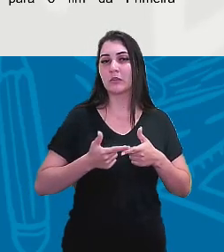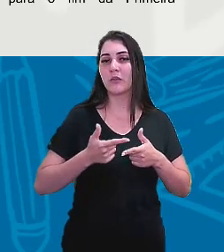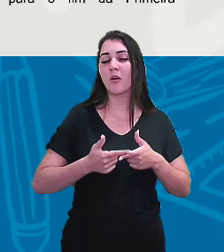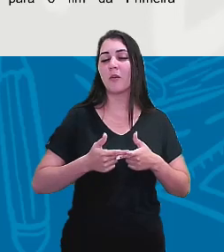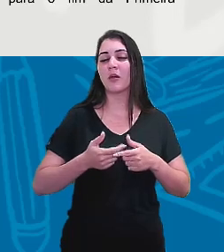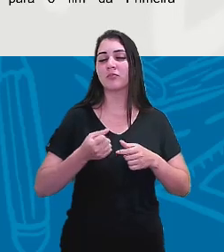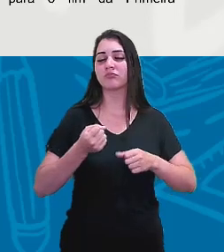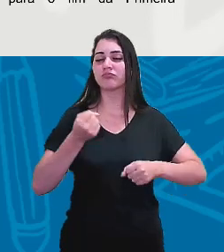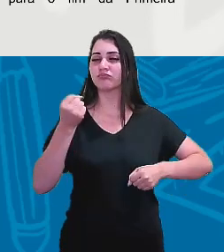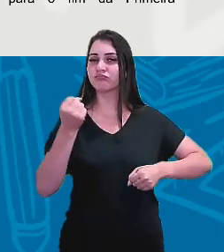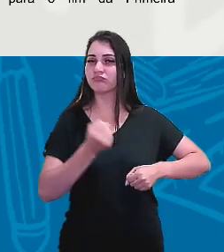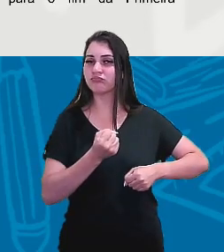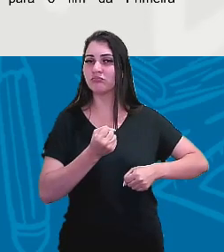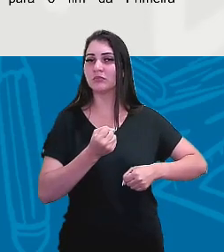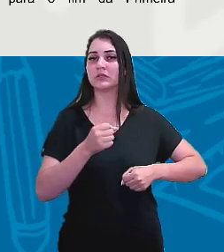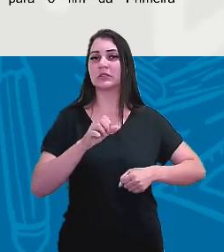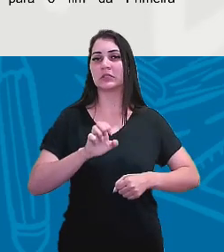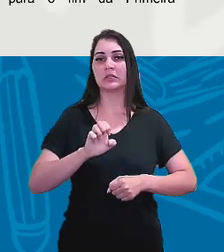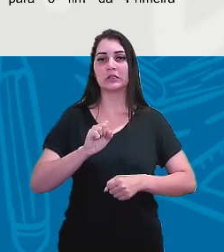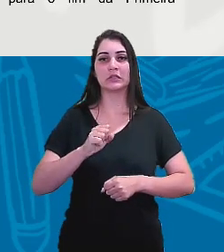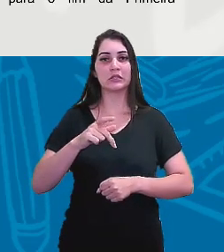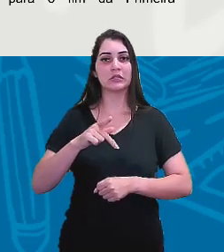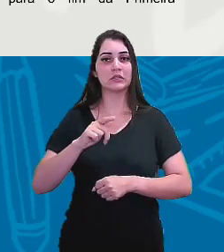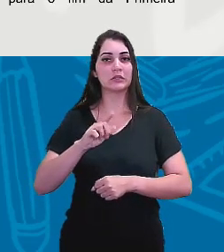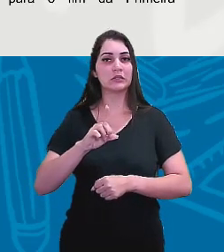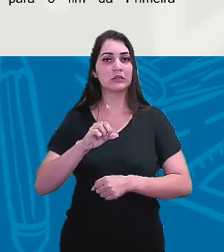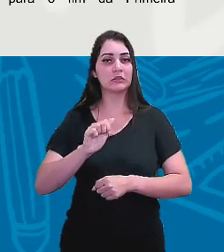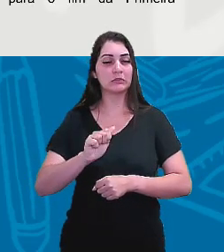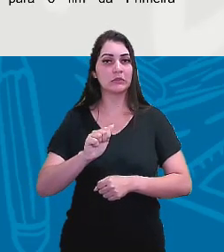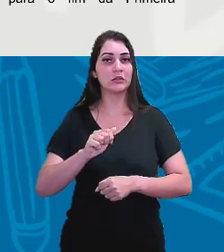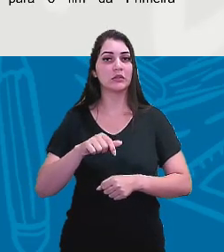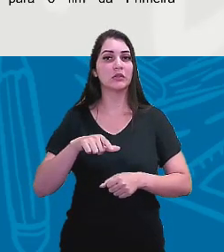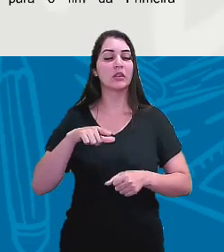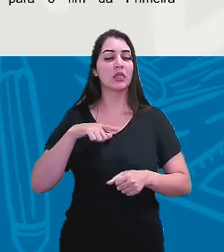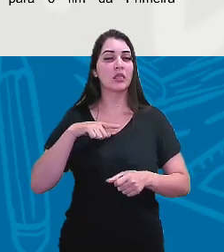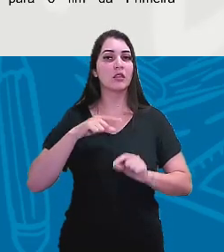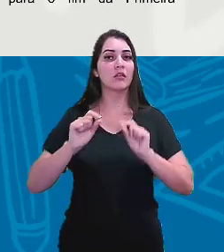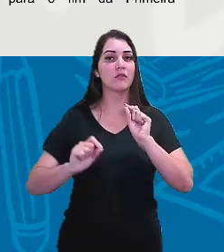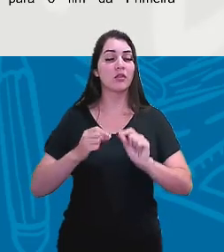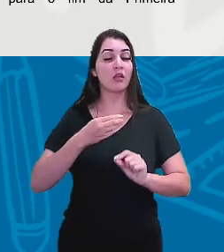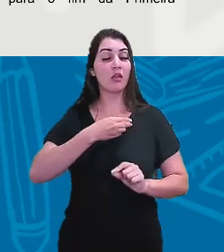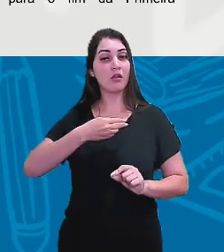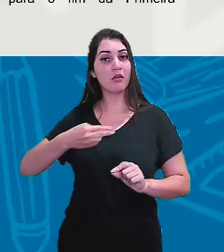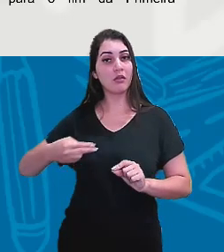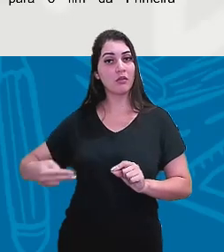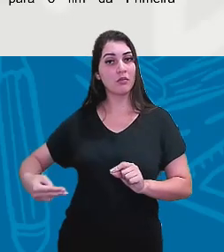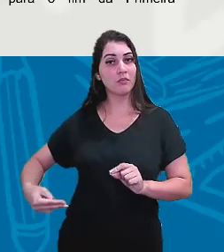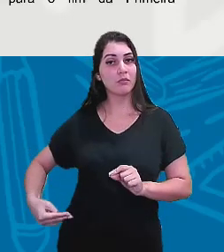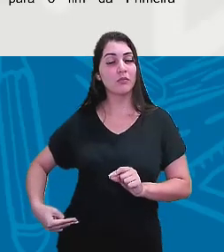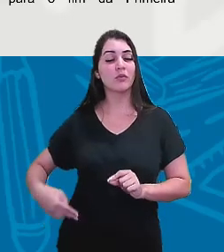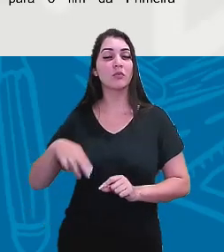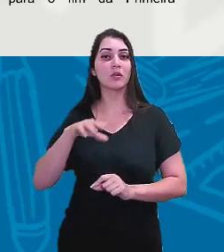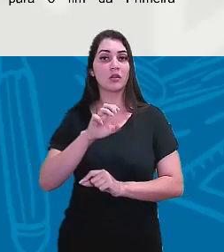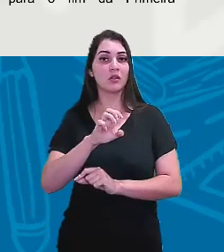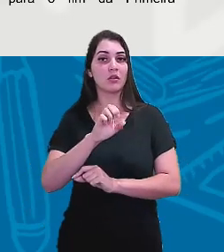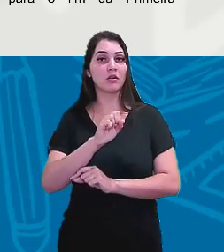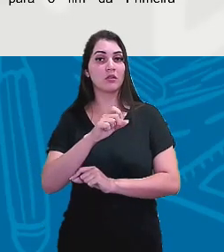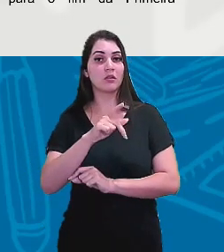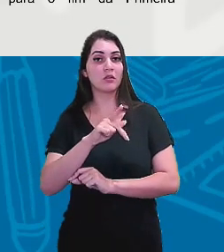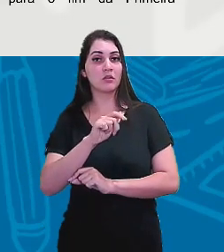nesse momento aí, a República, acho que conhecida como a República da Espada, né? Onde se há